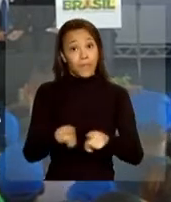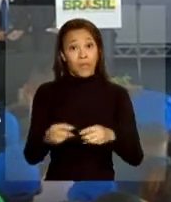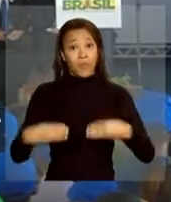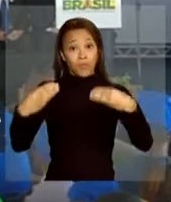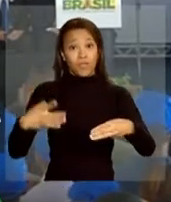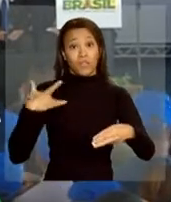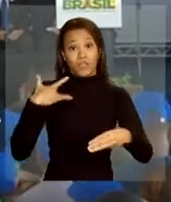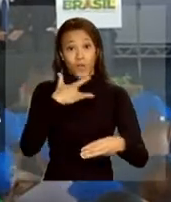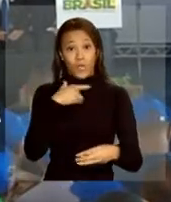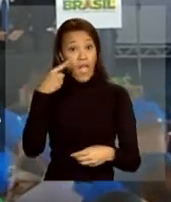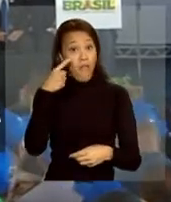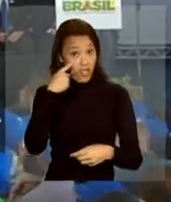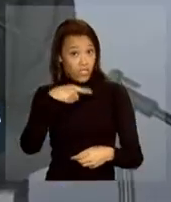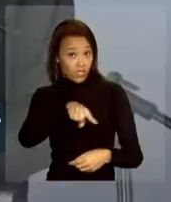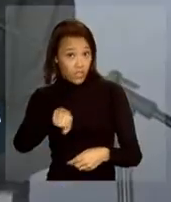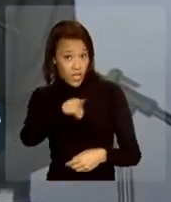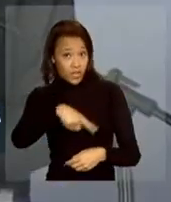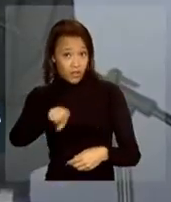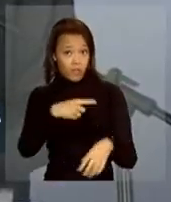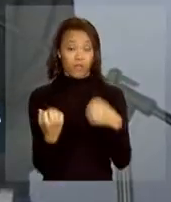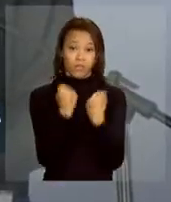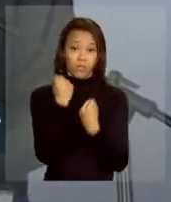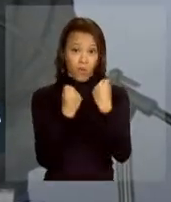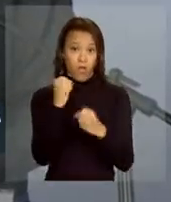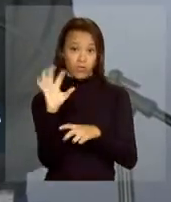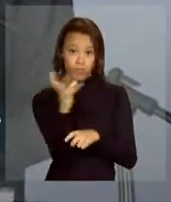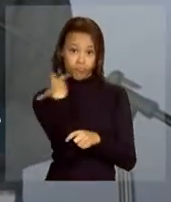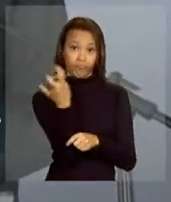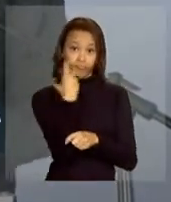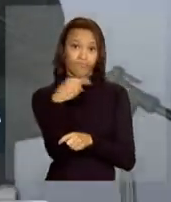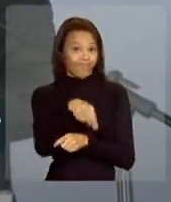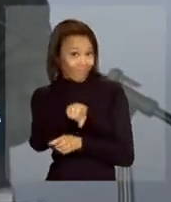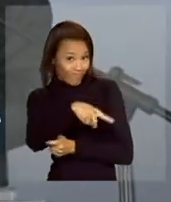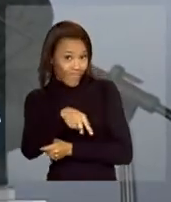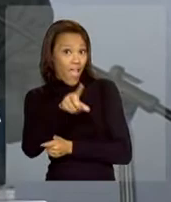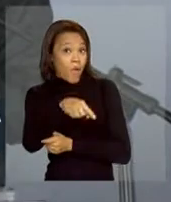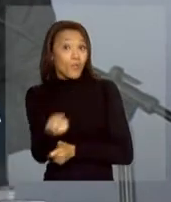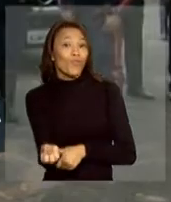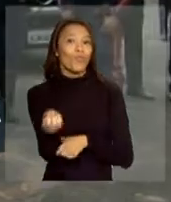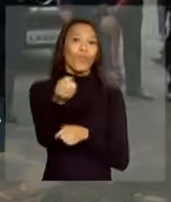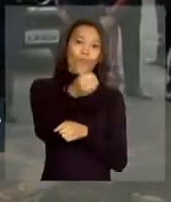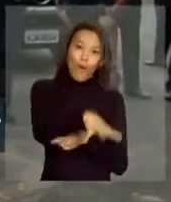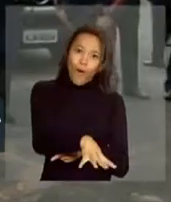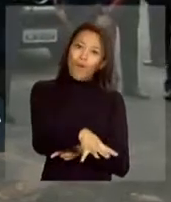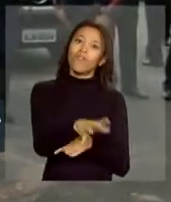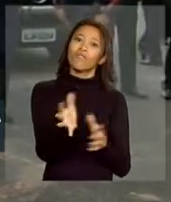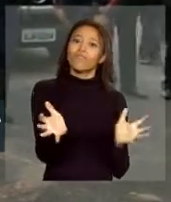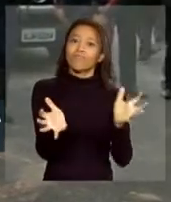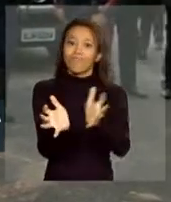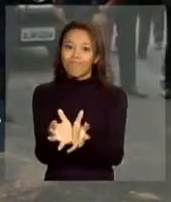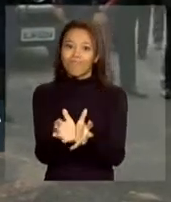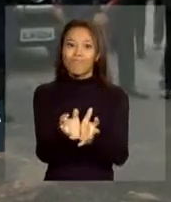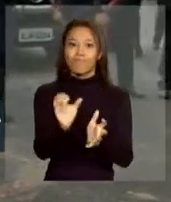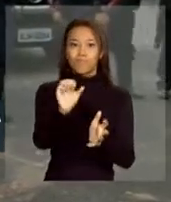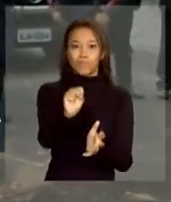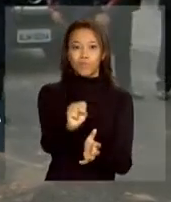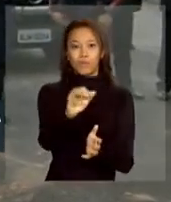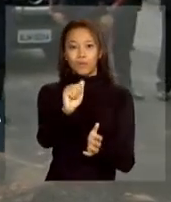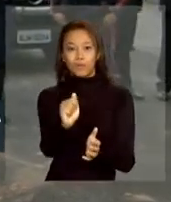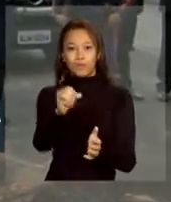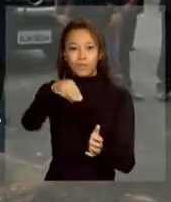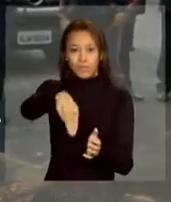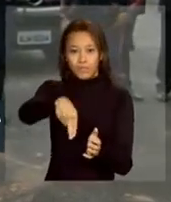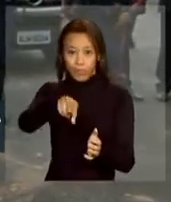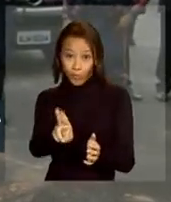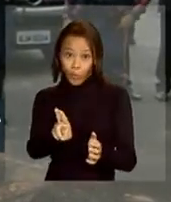Essas ambulâncias que vocês estão vendo aqui é uma nova frota para o SAMU. E o SAMU da cidade de São